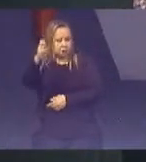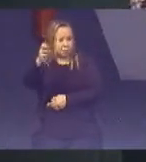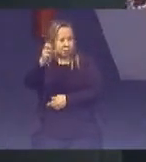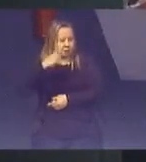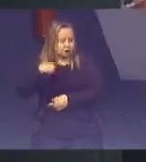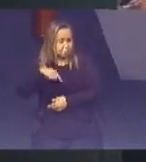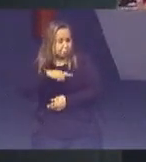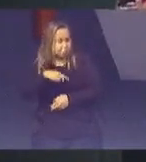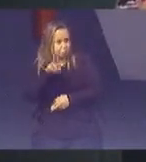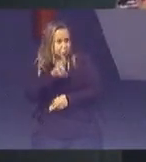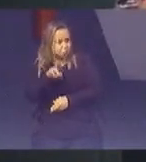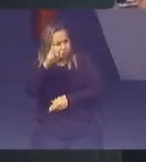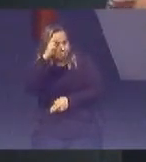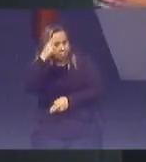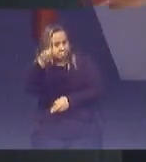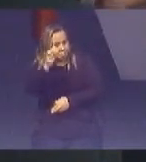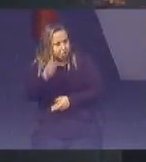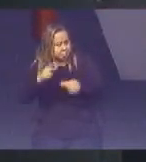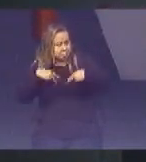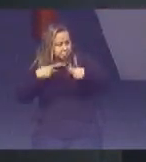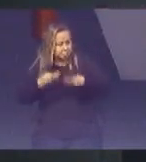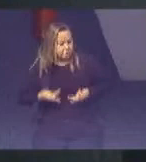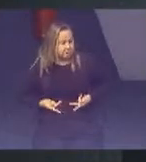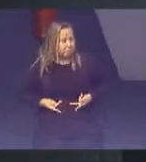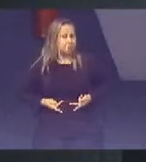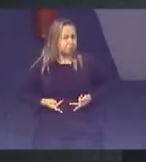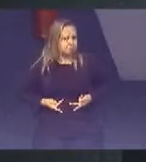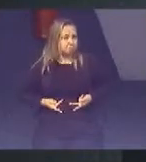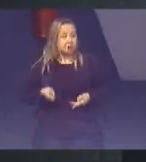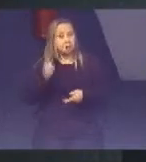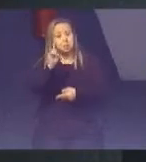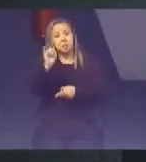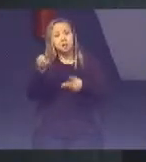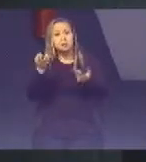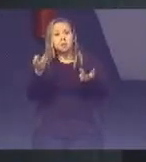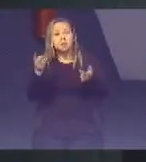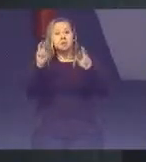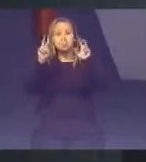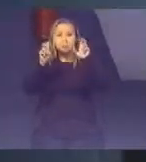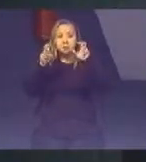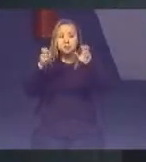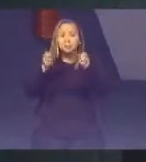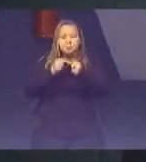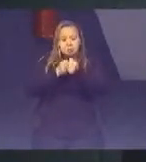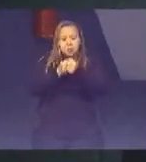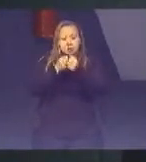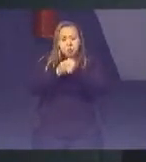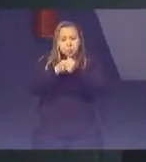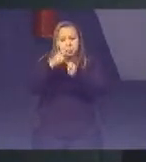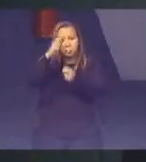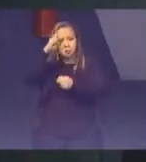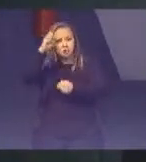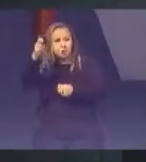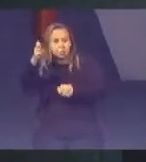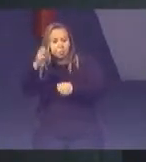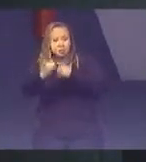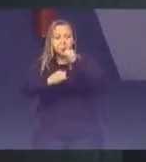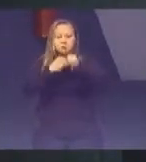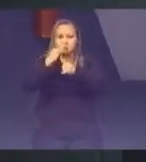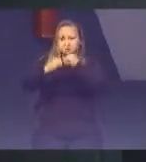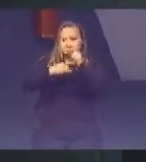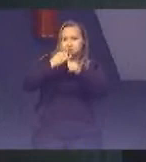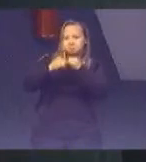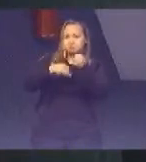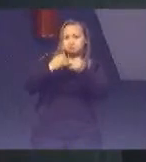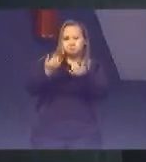Usando inteligência Humana Para Se for o caso Conduzir a inteligência Artificial Com algoritmos E